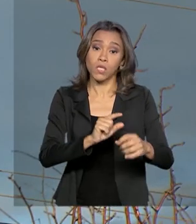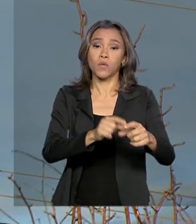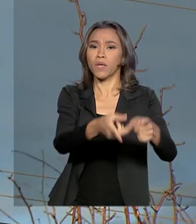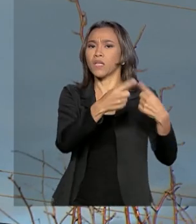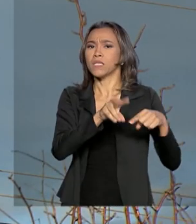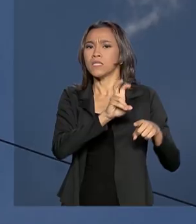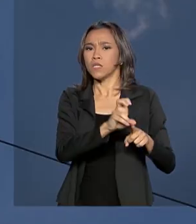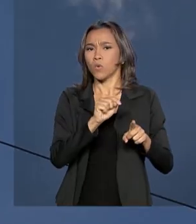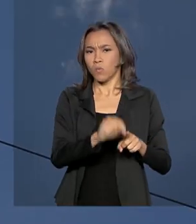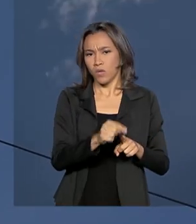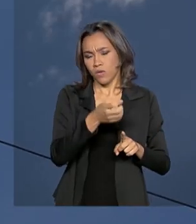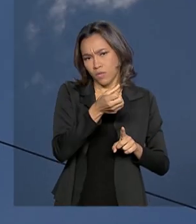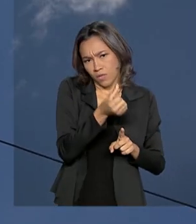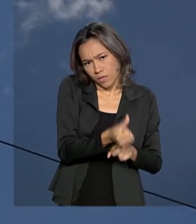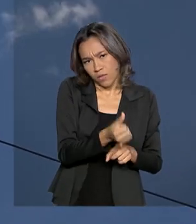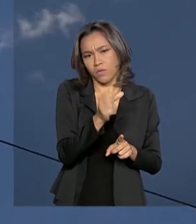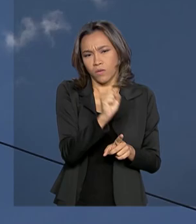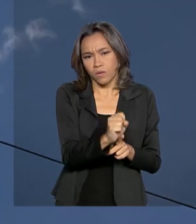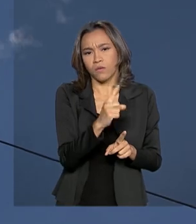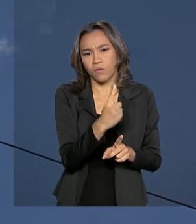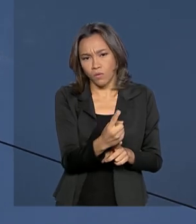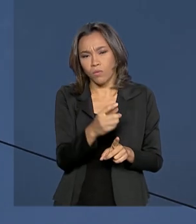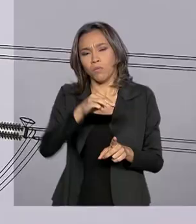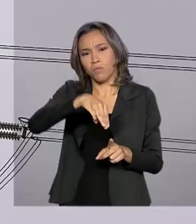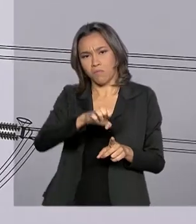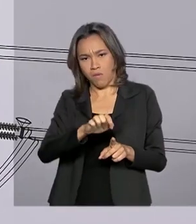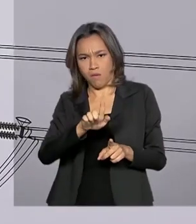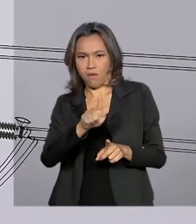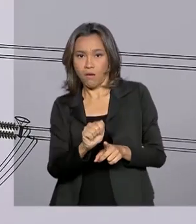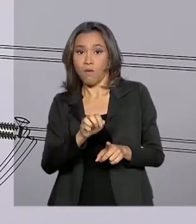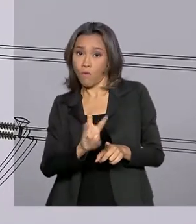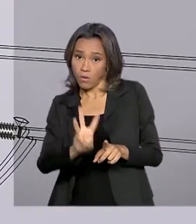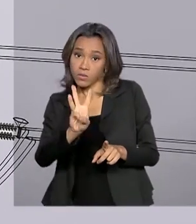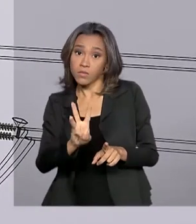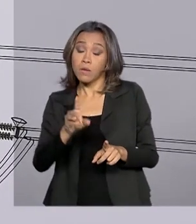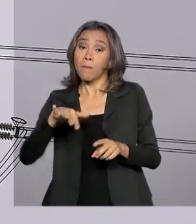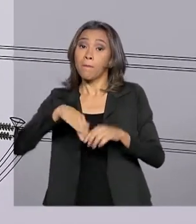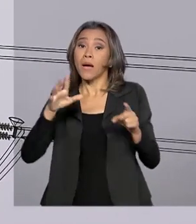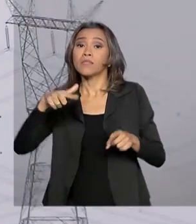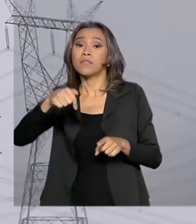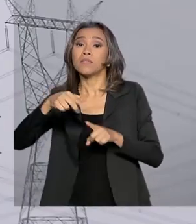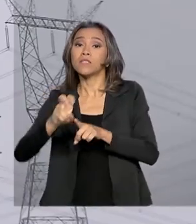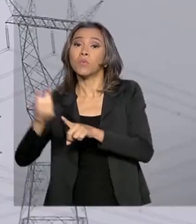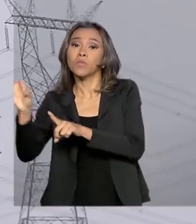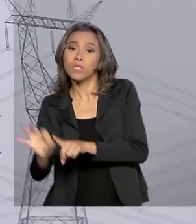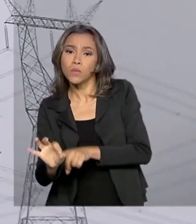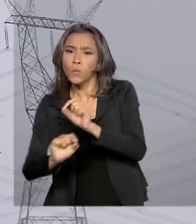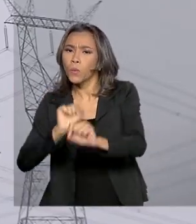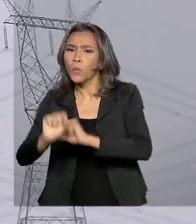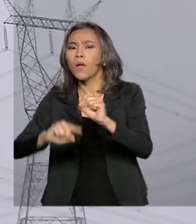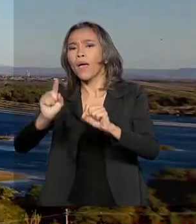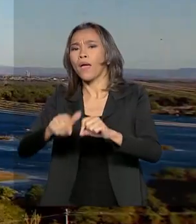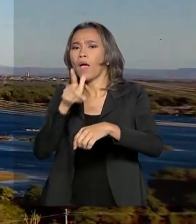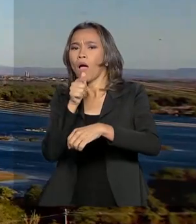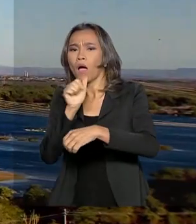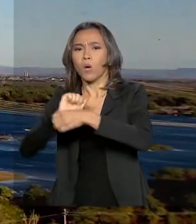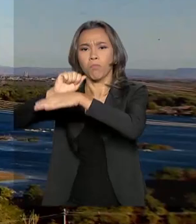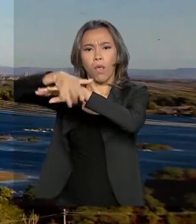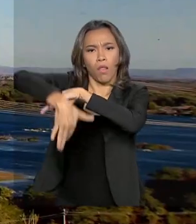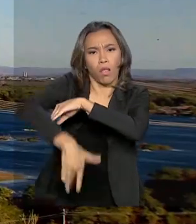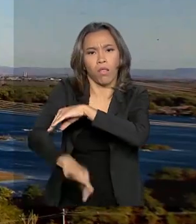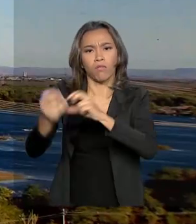5.781 megawatts. Mais de 75% dessa capacidade vem de fontes renováveis.